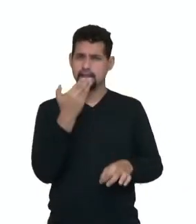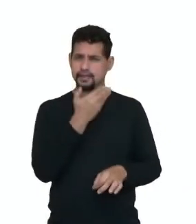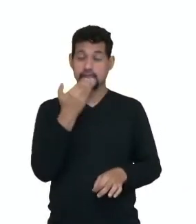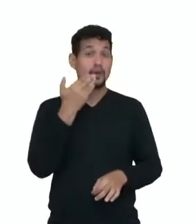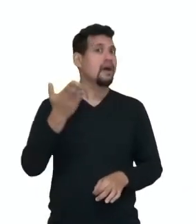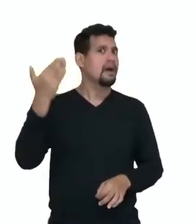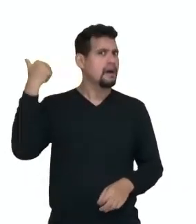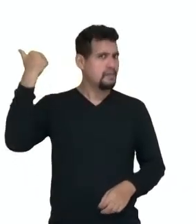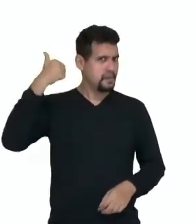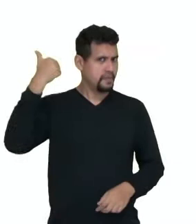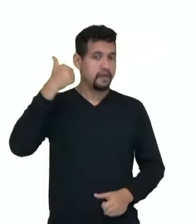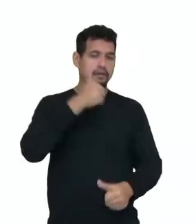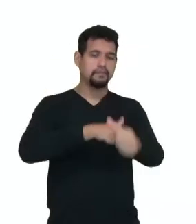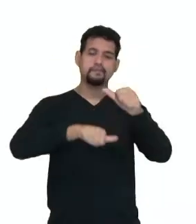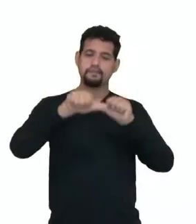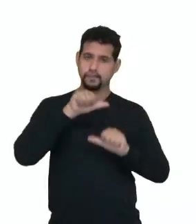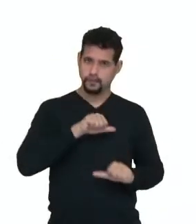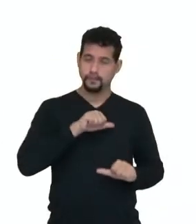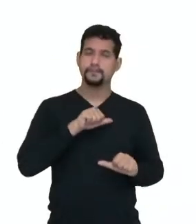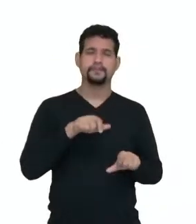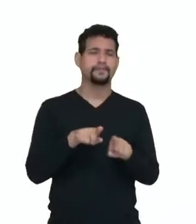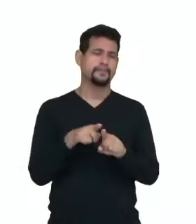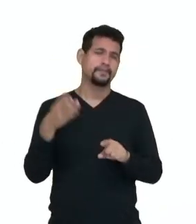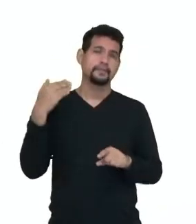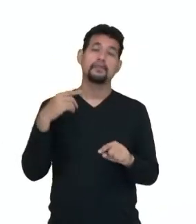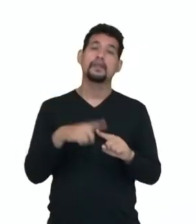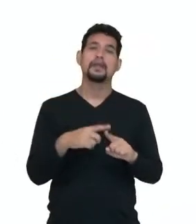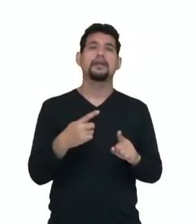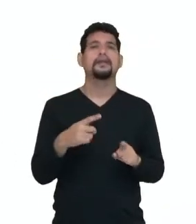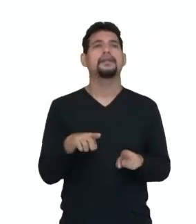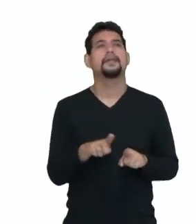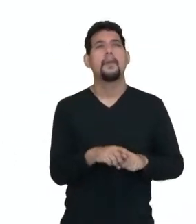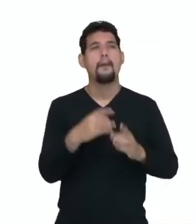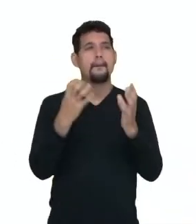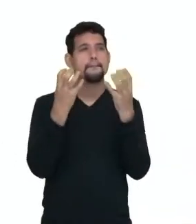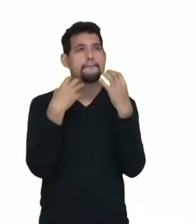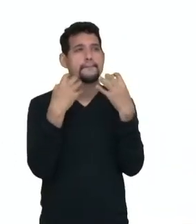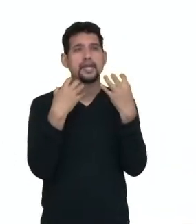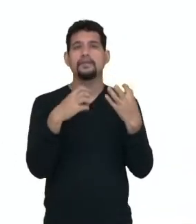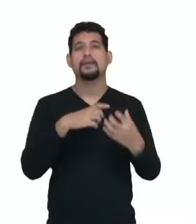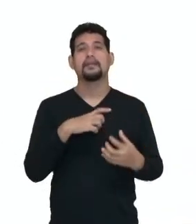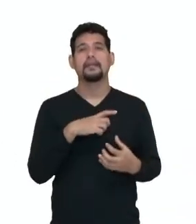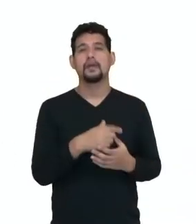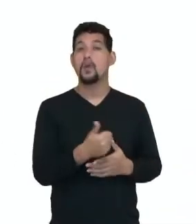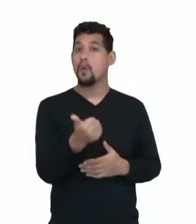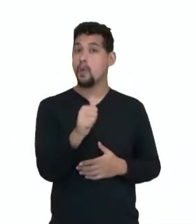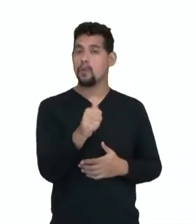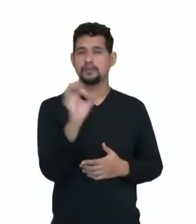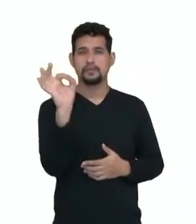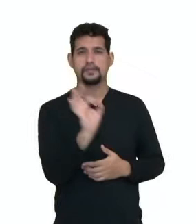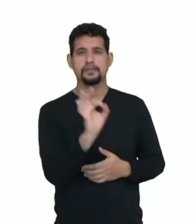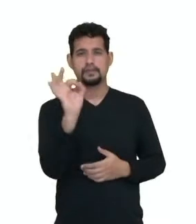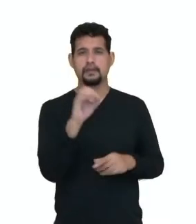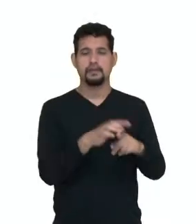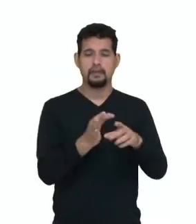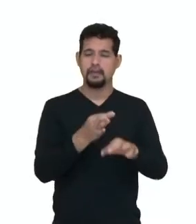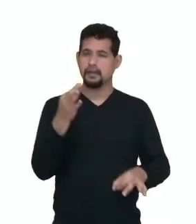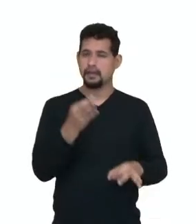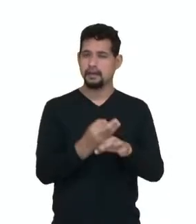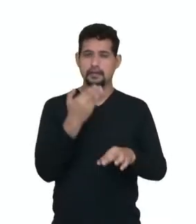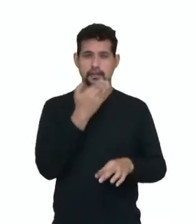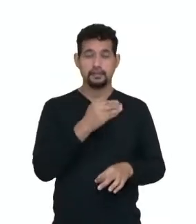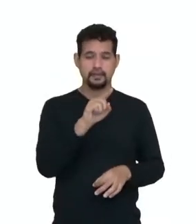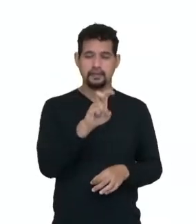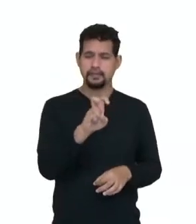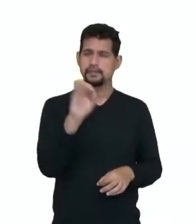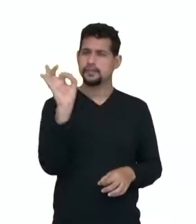já foi o primeiro lugar no passado no nosso país, assim como também o milho que tem aí cerca de 11%, a cana-de-açúcar que é 15%,